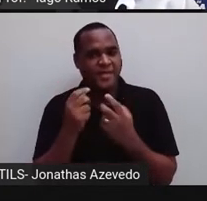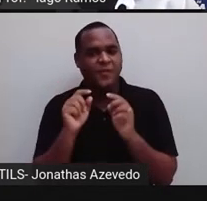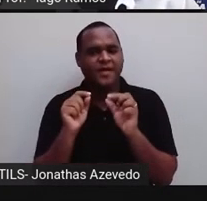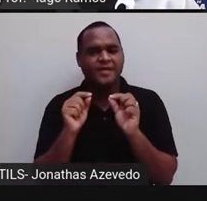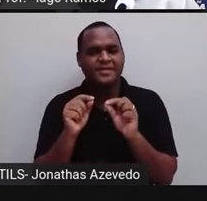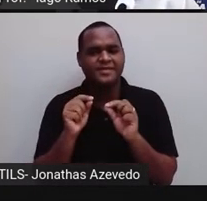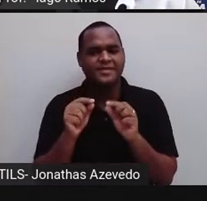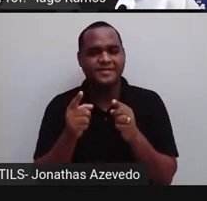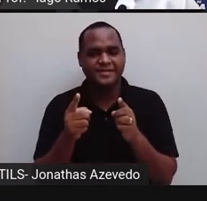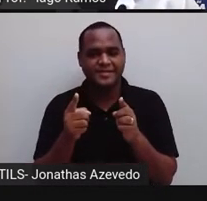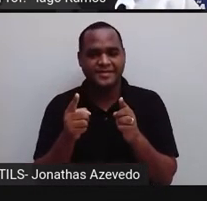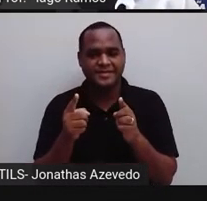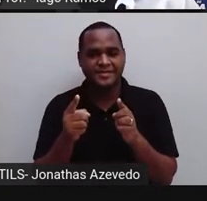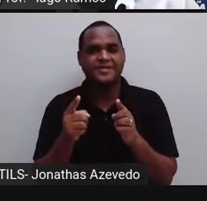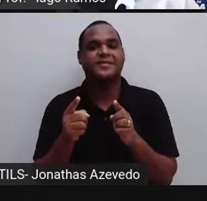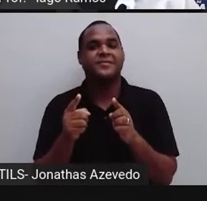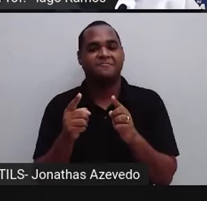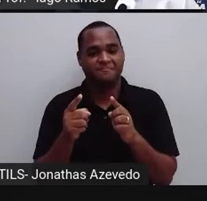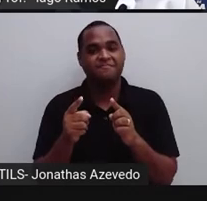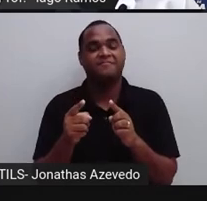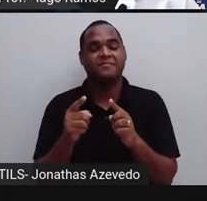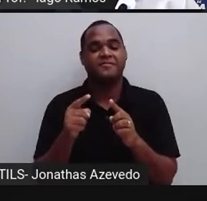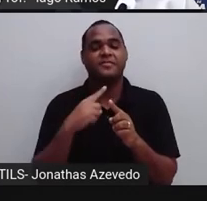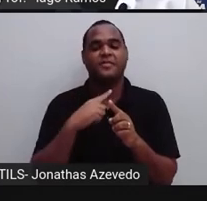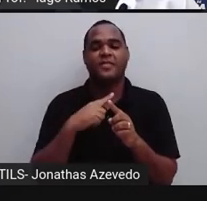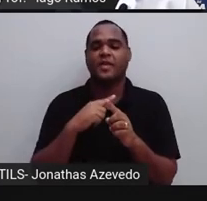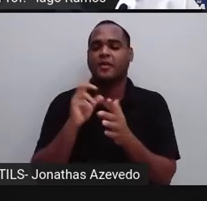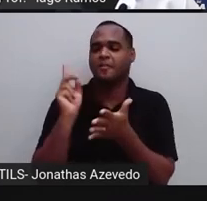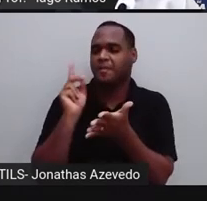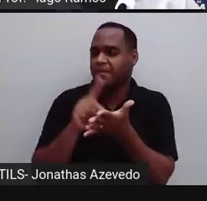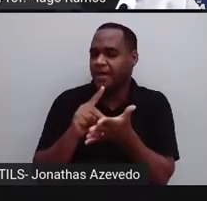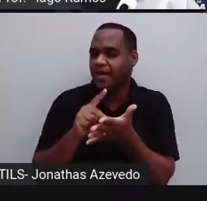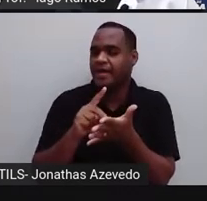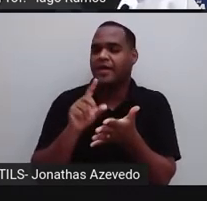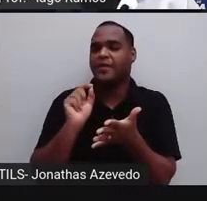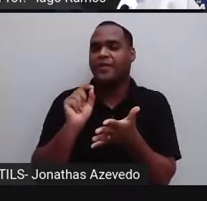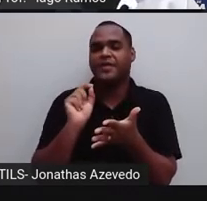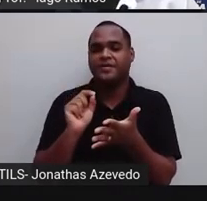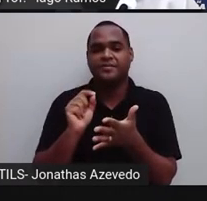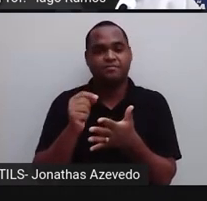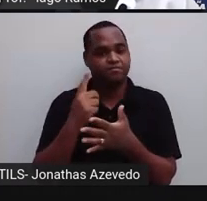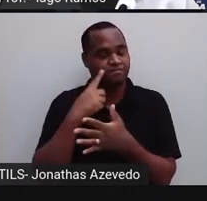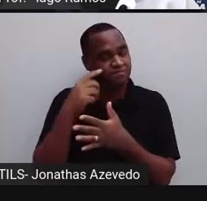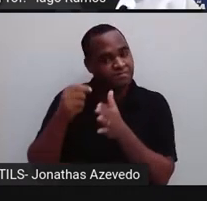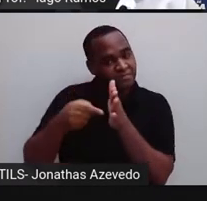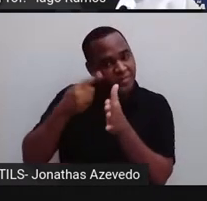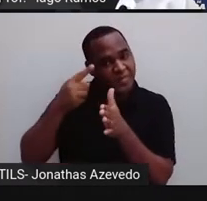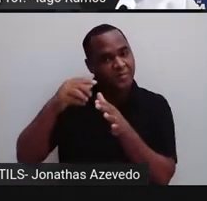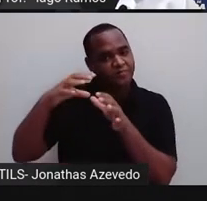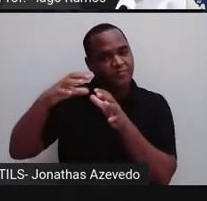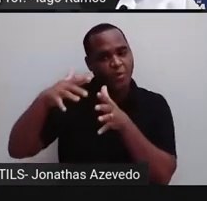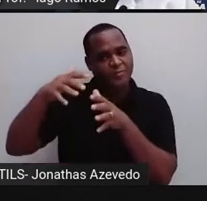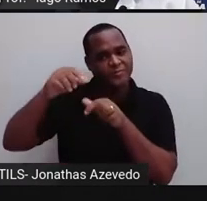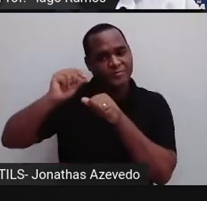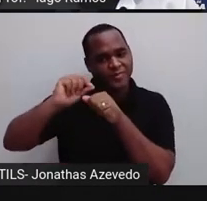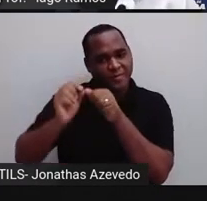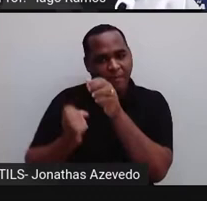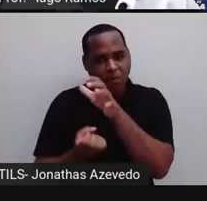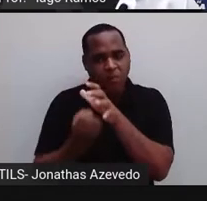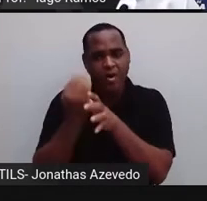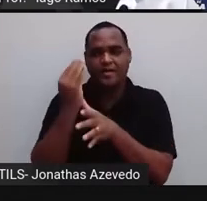Pronto, olha só, nesse fato do número 6, diz o seguinte, o primeiro planeta com água